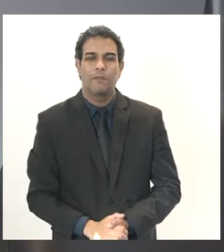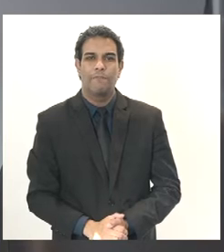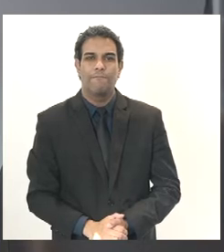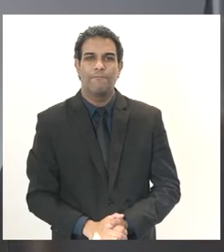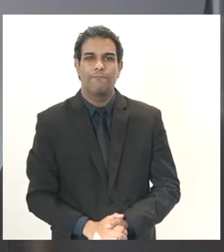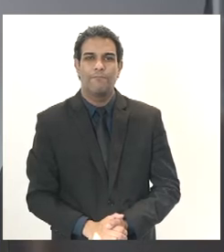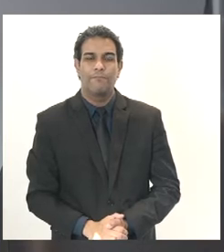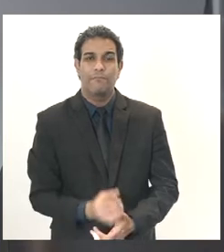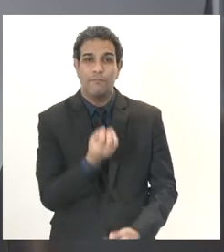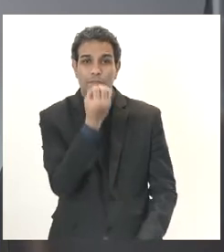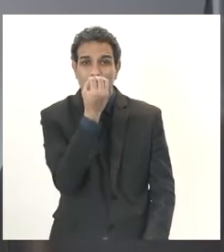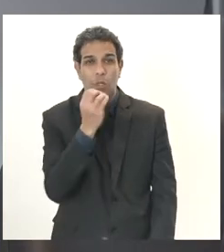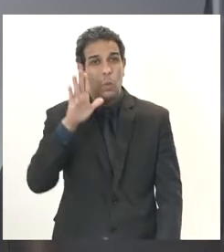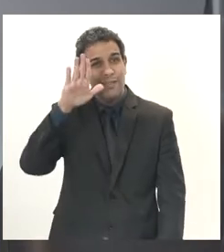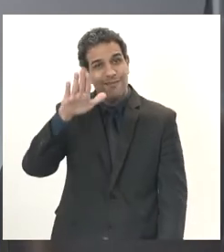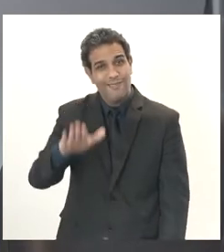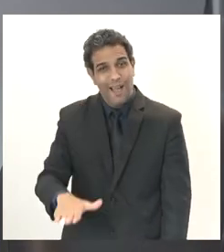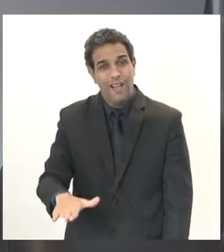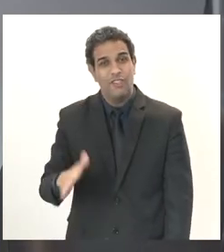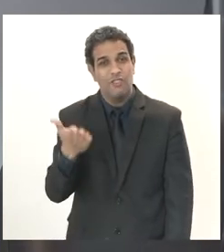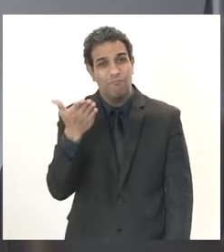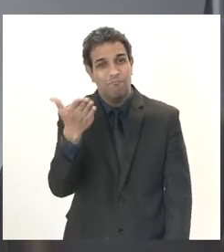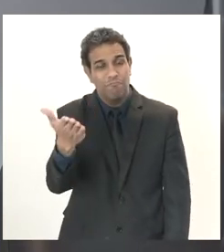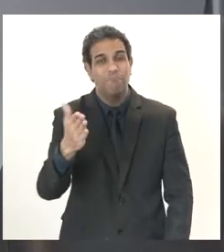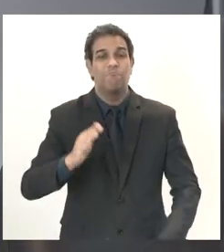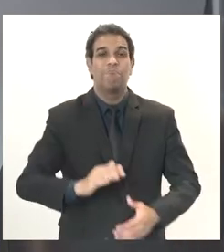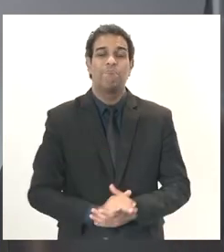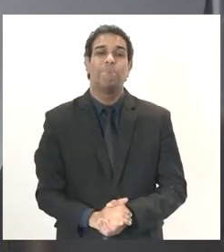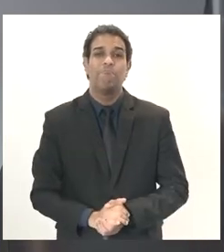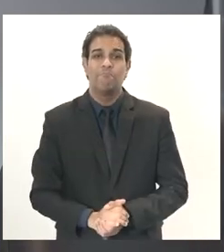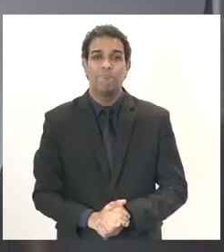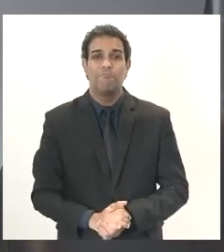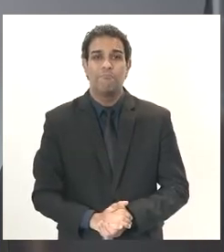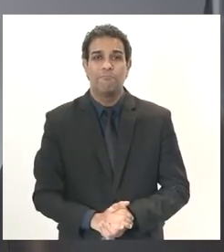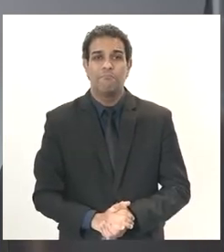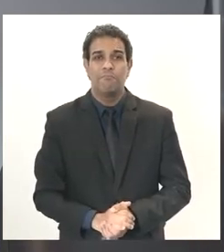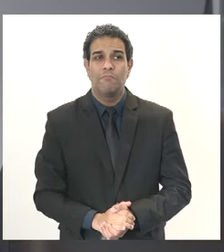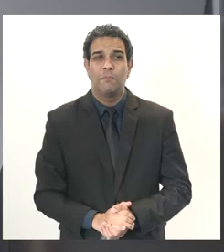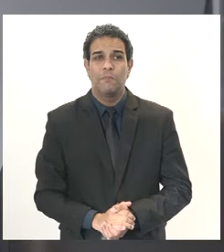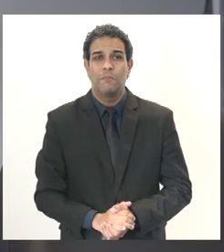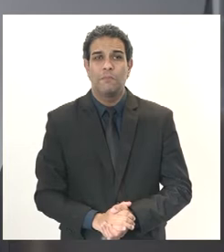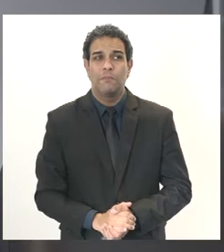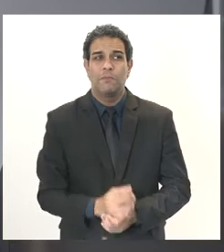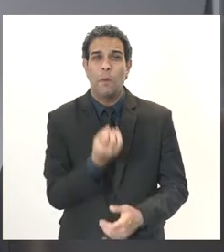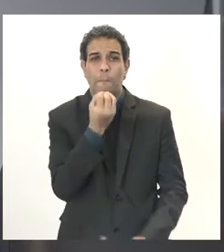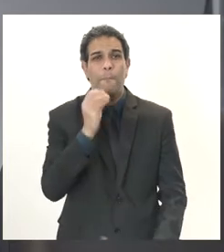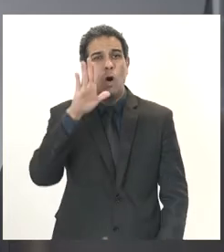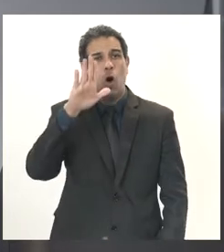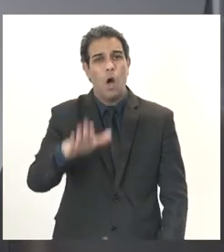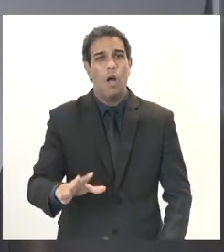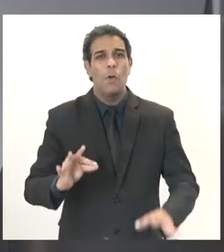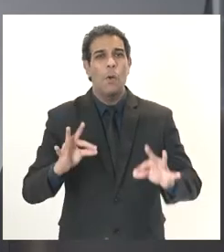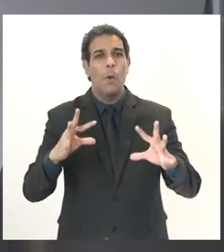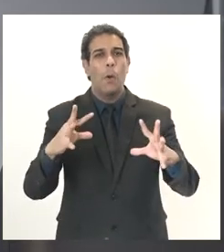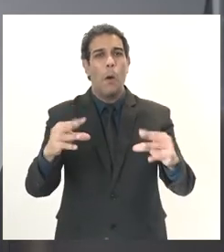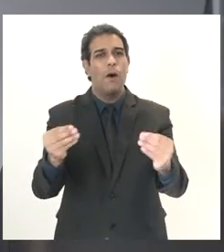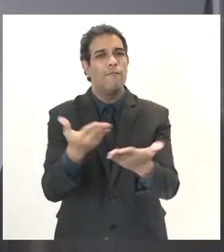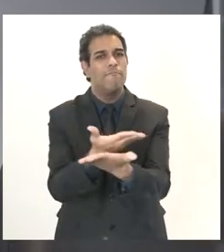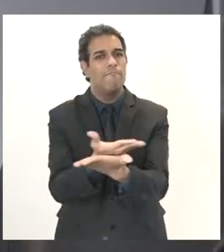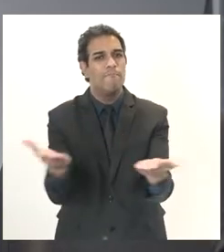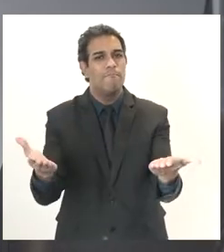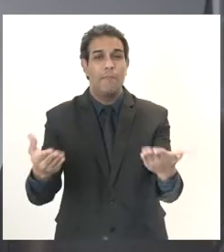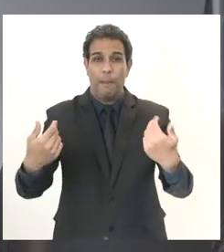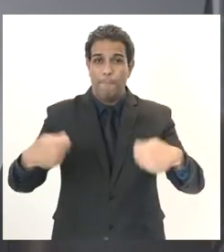boa tarde por favor Giovanni a palavra contigo boa tarde a todas e todos eu